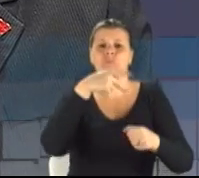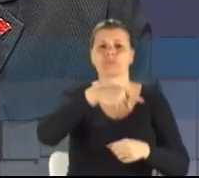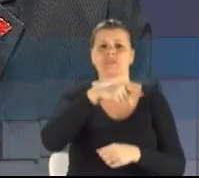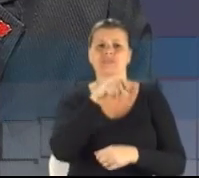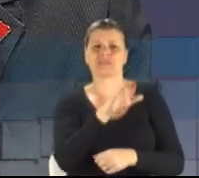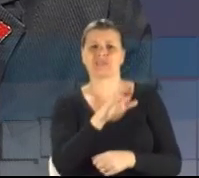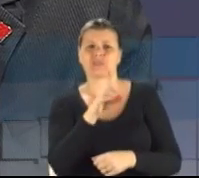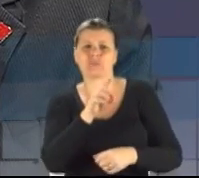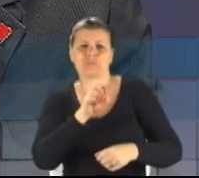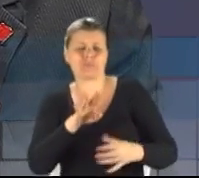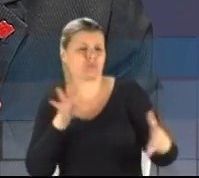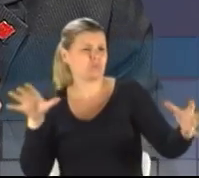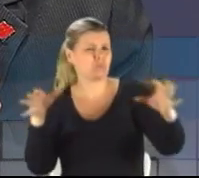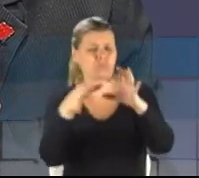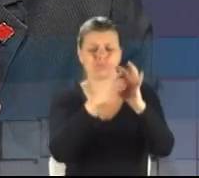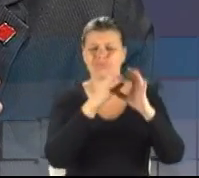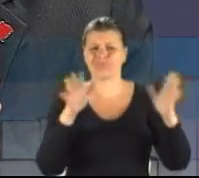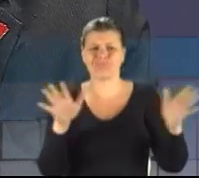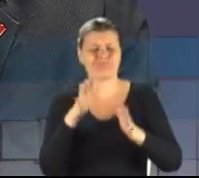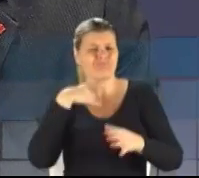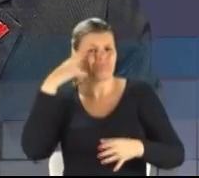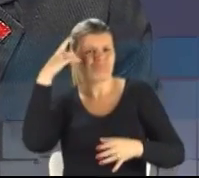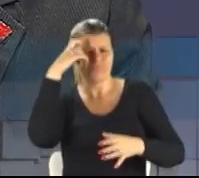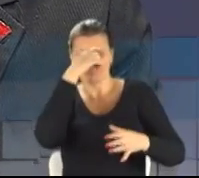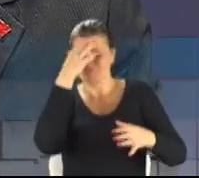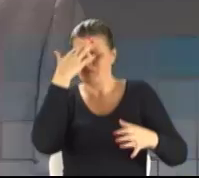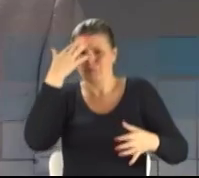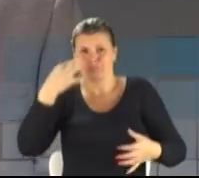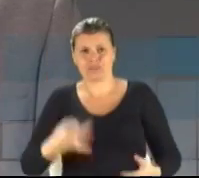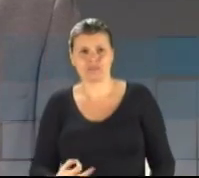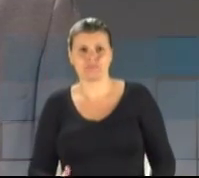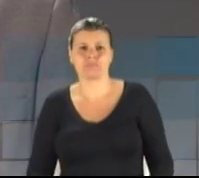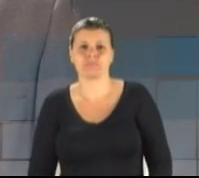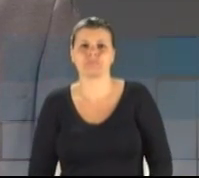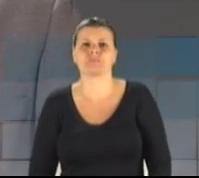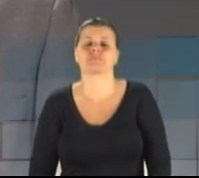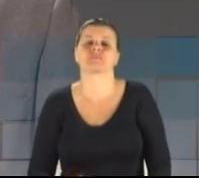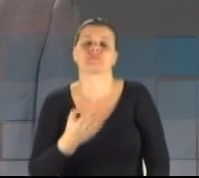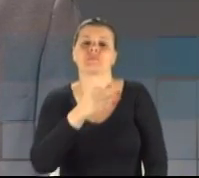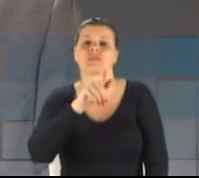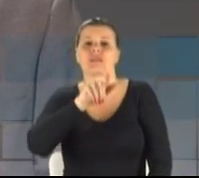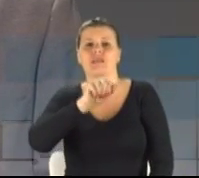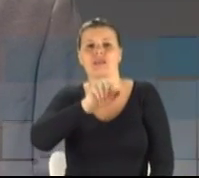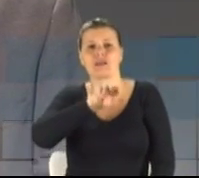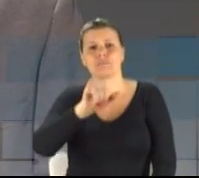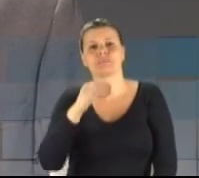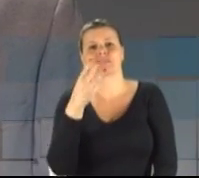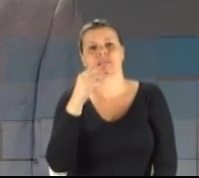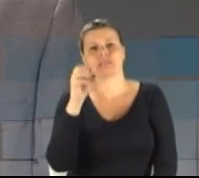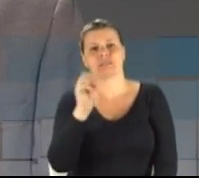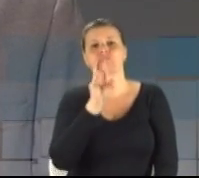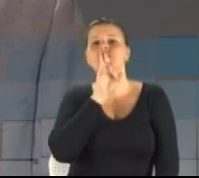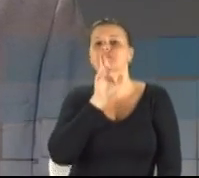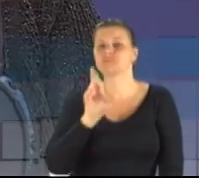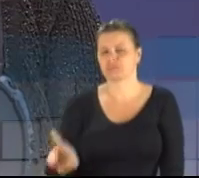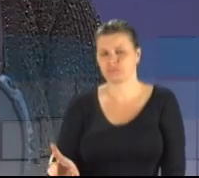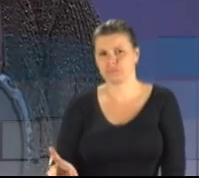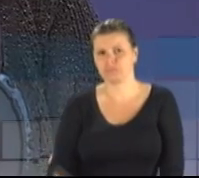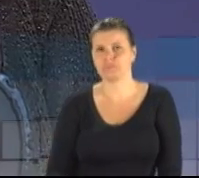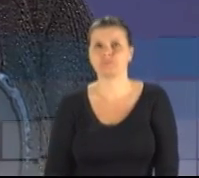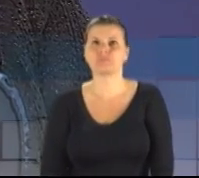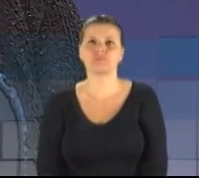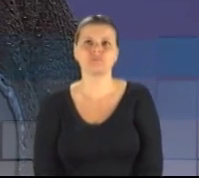todos juntos. Esse eu tenho muita dificuldade de compreender, Gabi. Candidata Gabi Tolotti tem 30 segundos para a réplica.